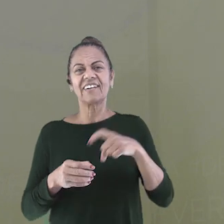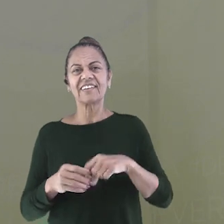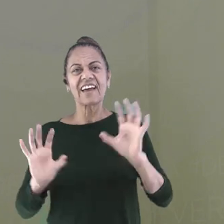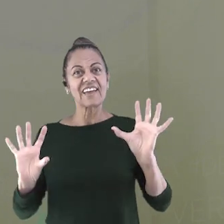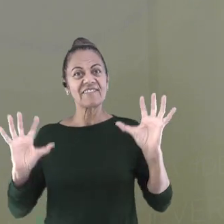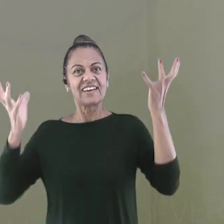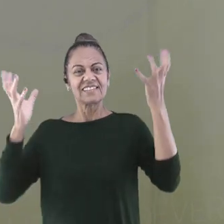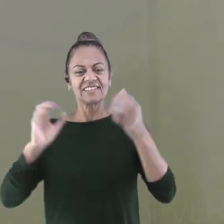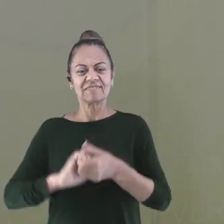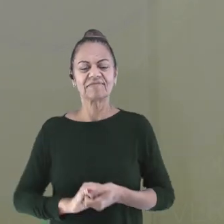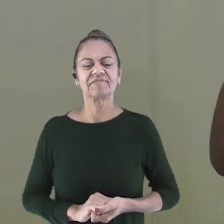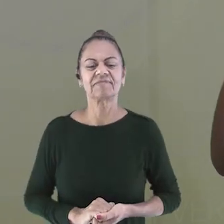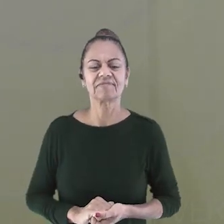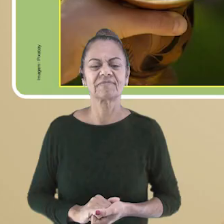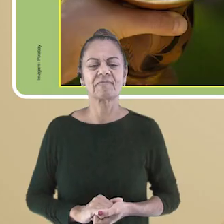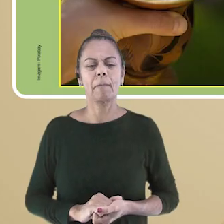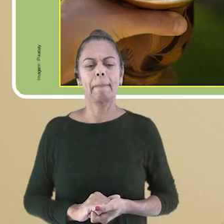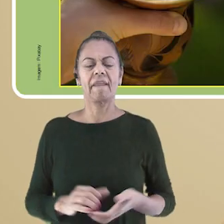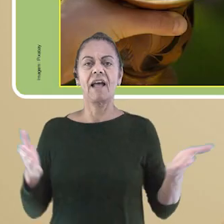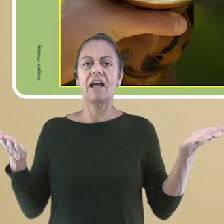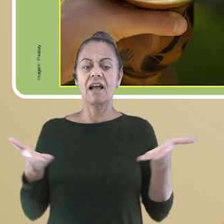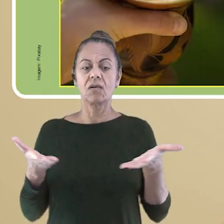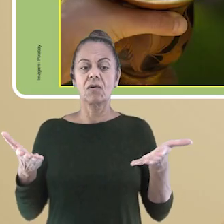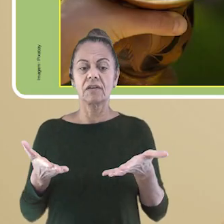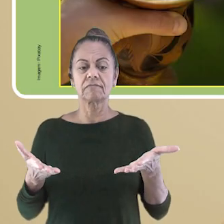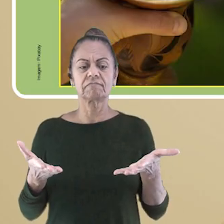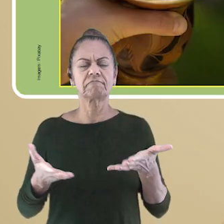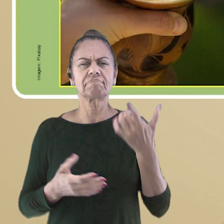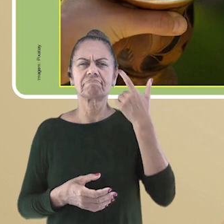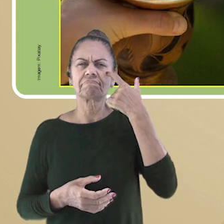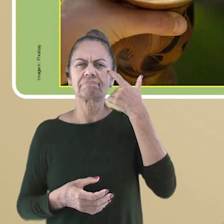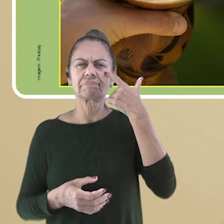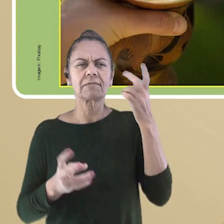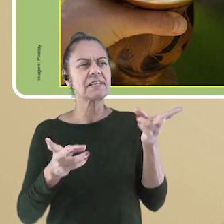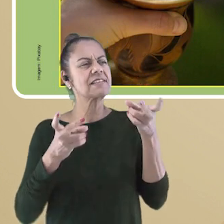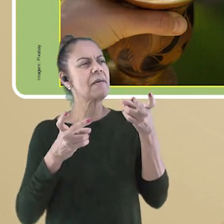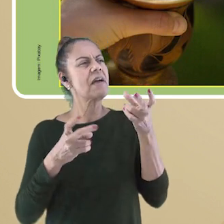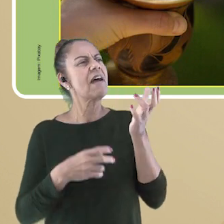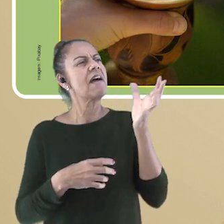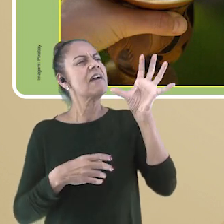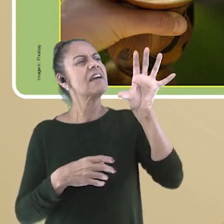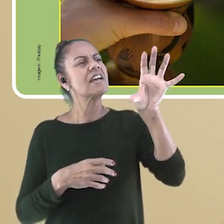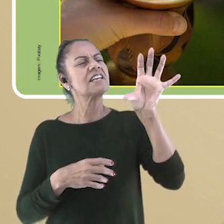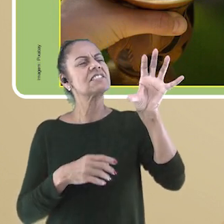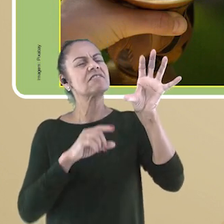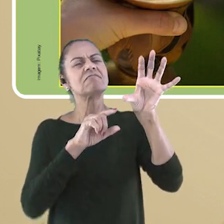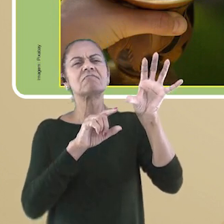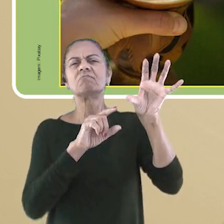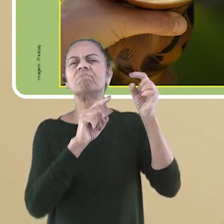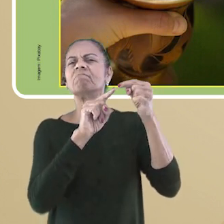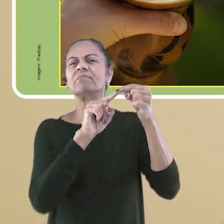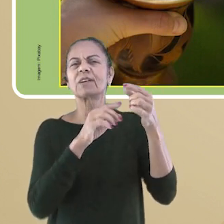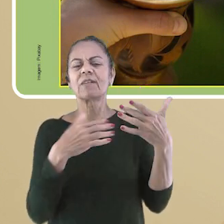Legal, né? Vamos à próxima questão. Agora, olhando essa foto, consegue identificar de qual região